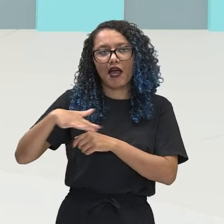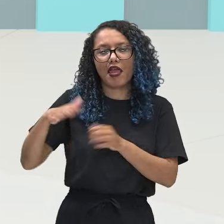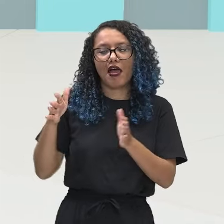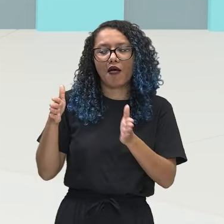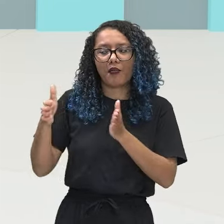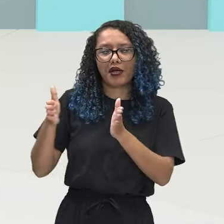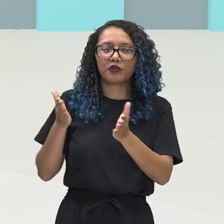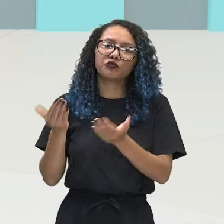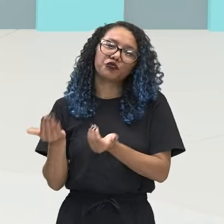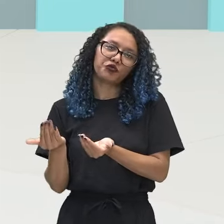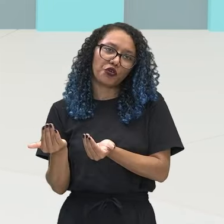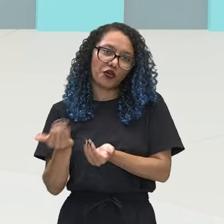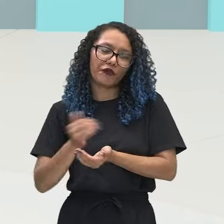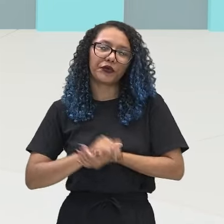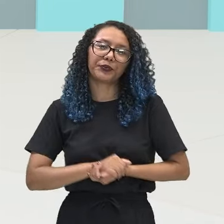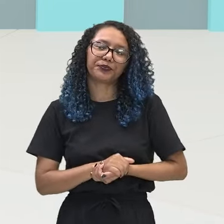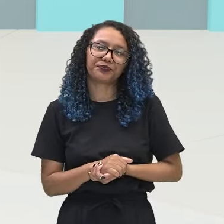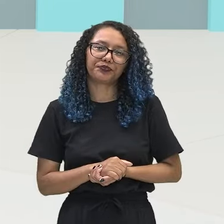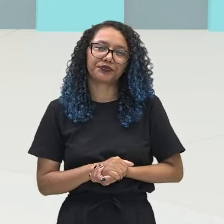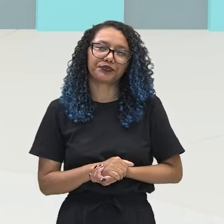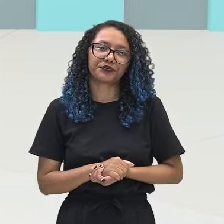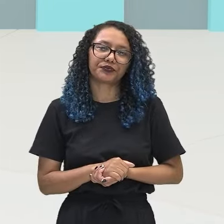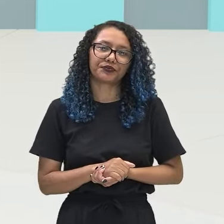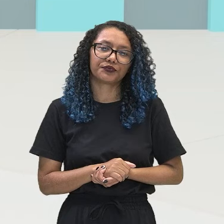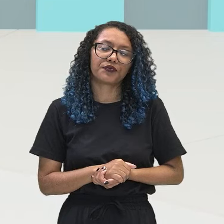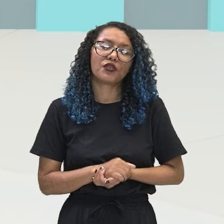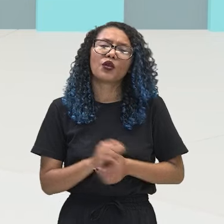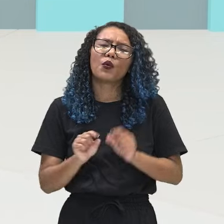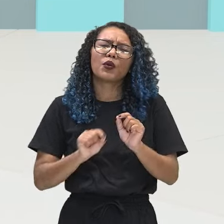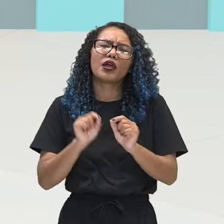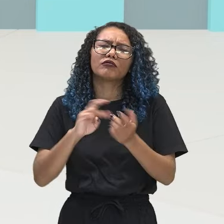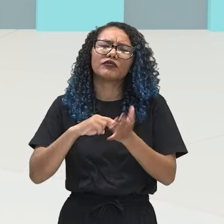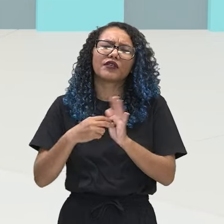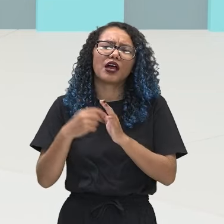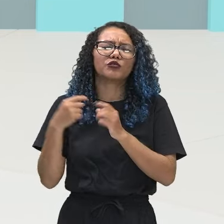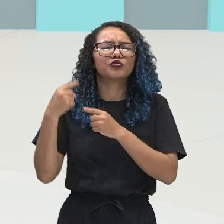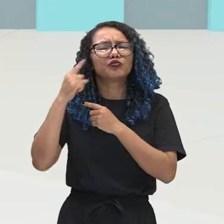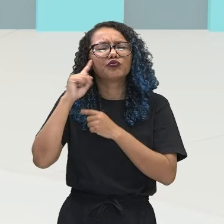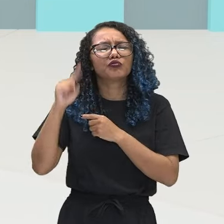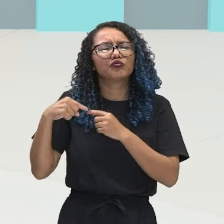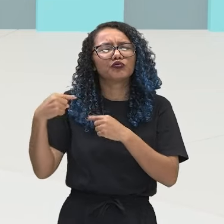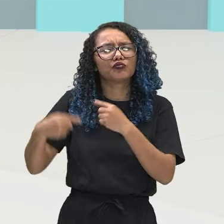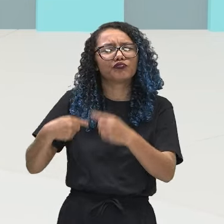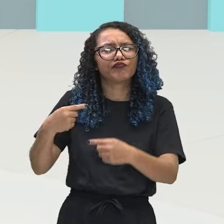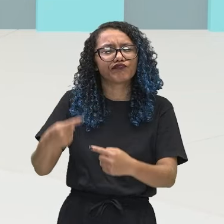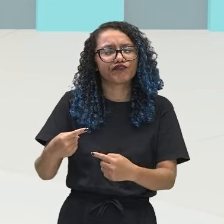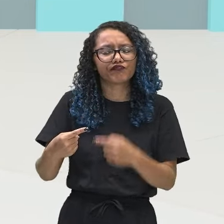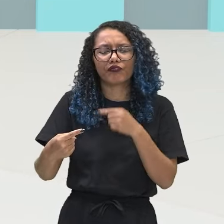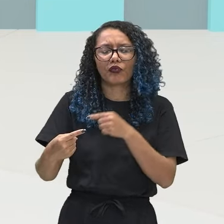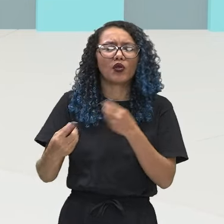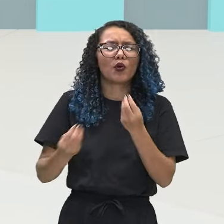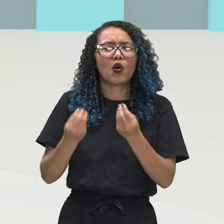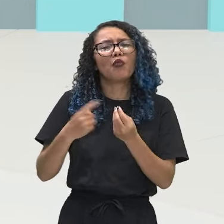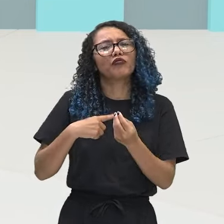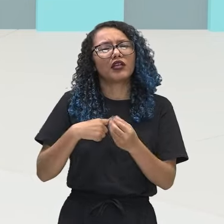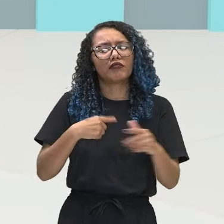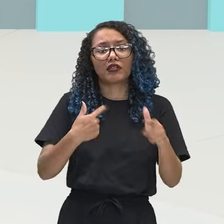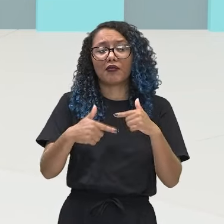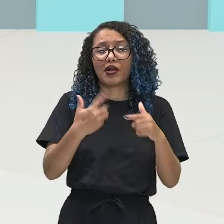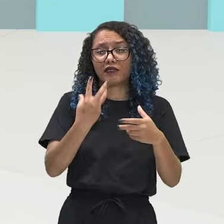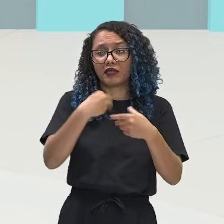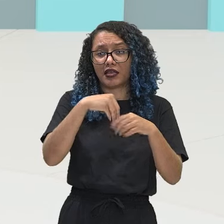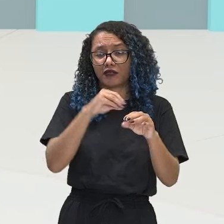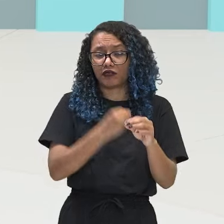o que é ser jovem? O cotidiano dos jovens do interior do Amazonas tem no trabalho, na família, na